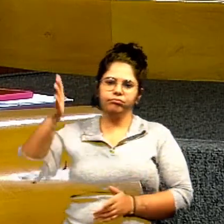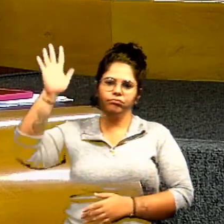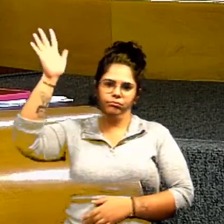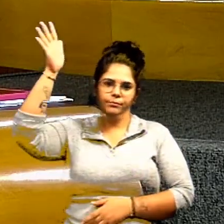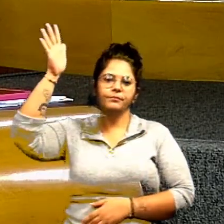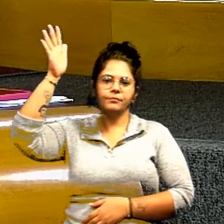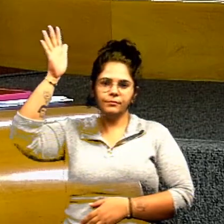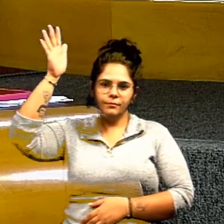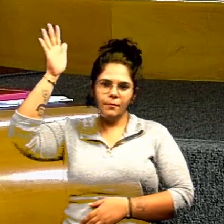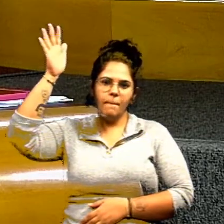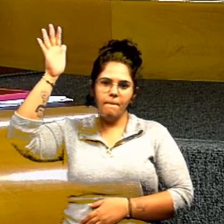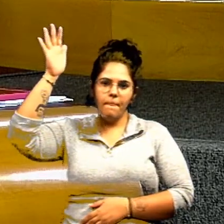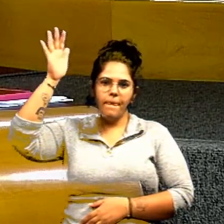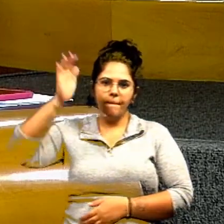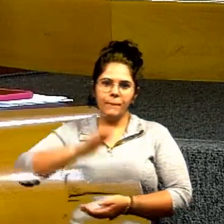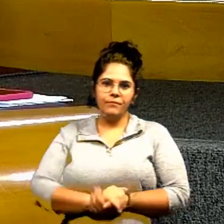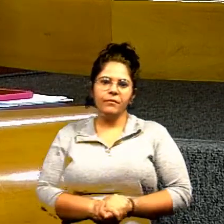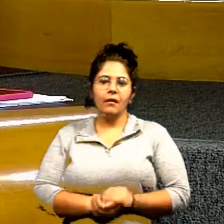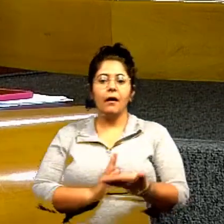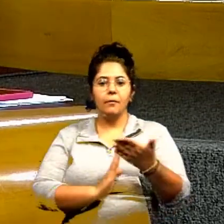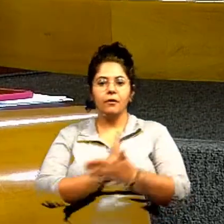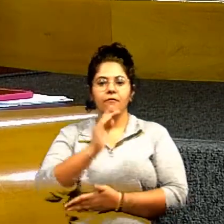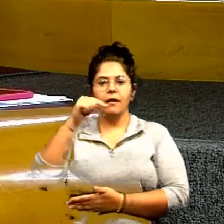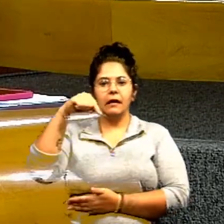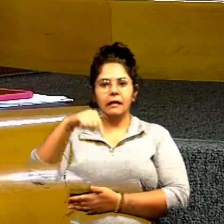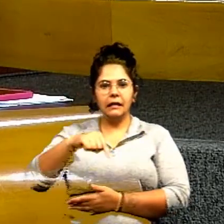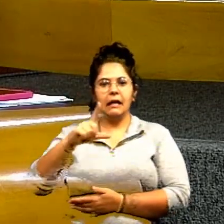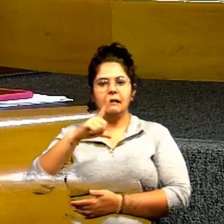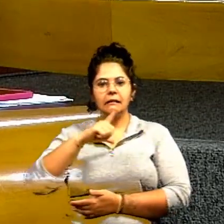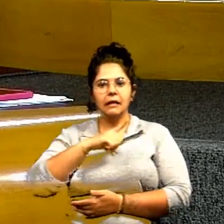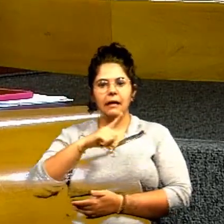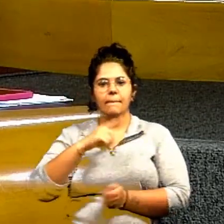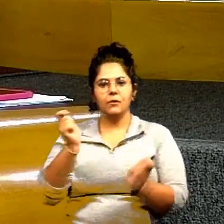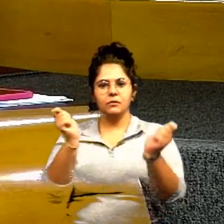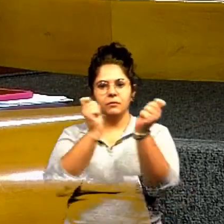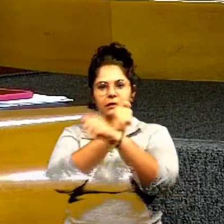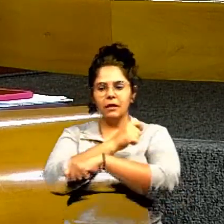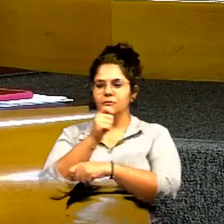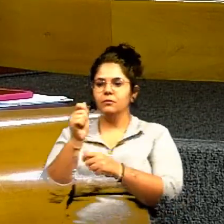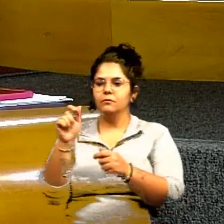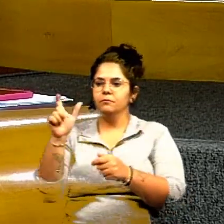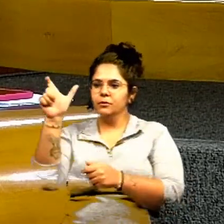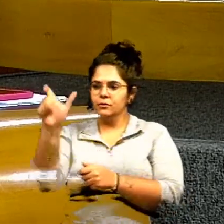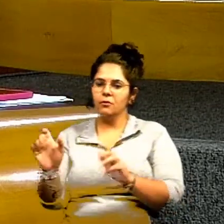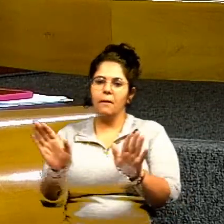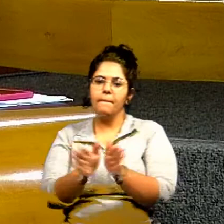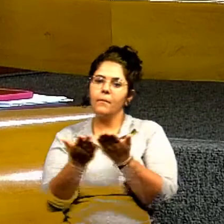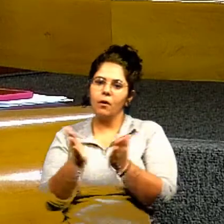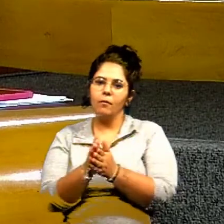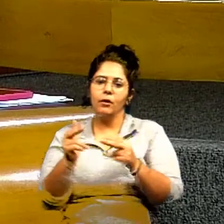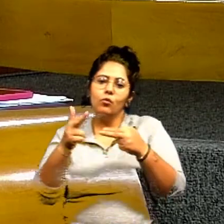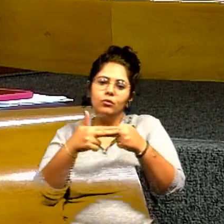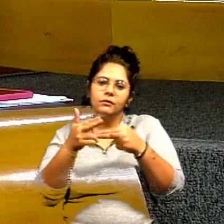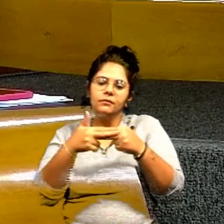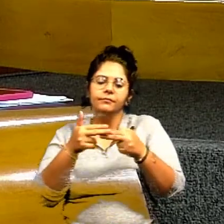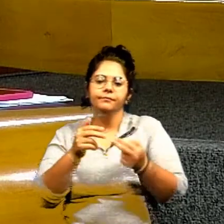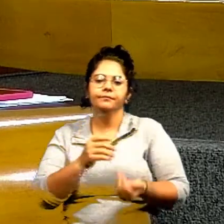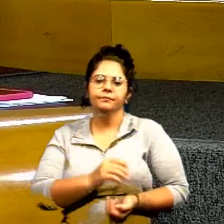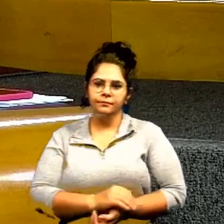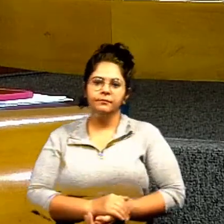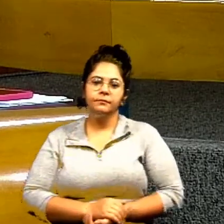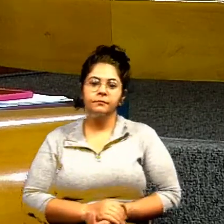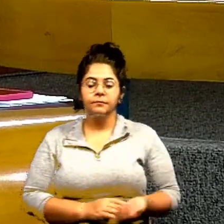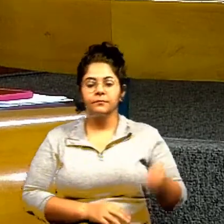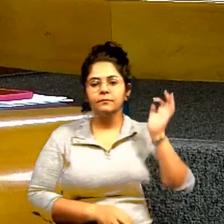então fazê-lo aqui é dar acesso para as pessoas que não tem capacidade econômica e não